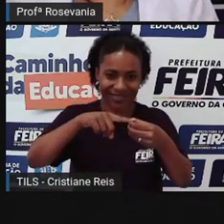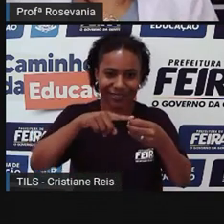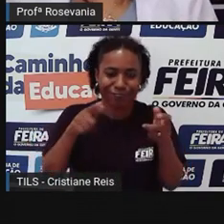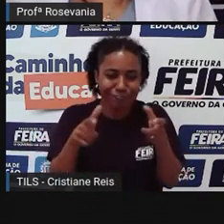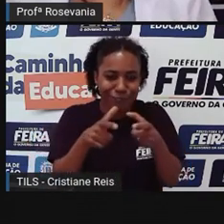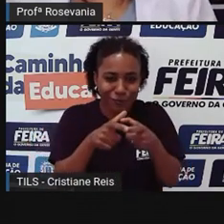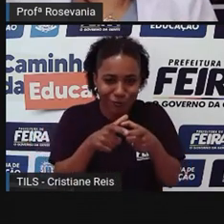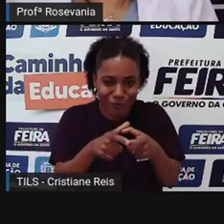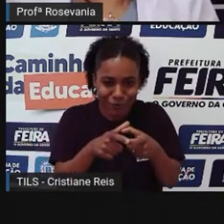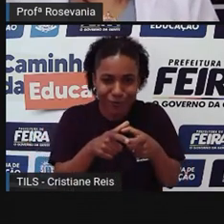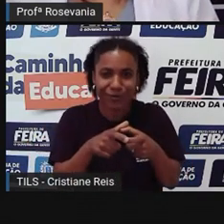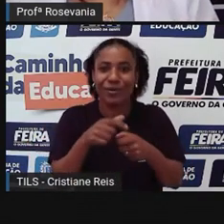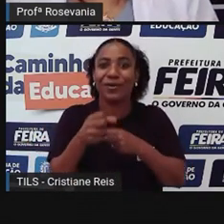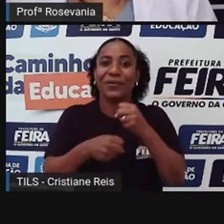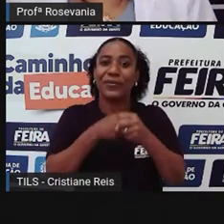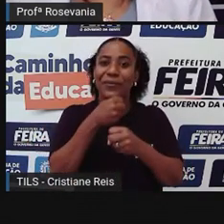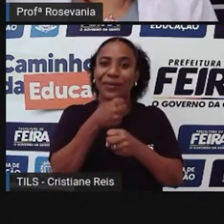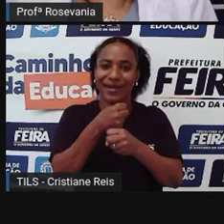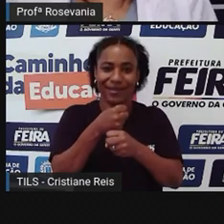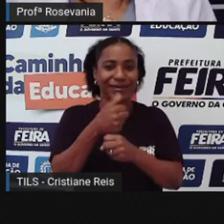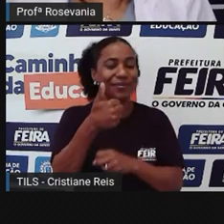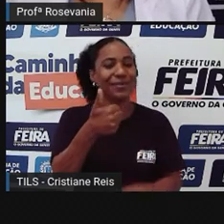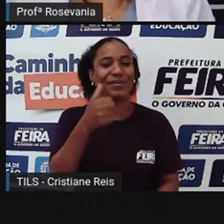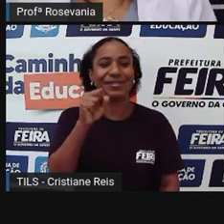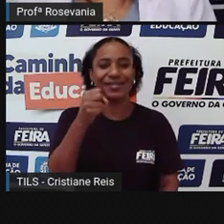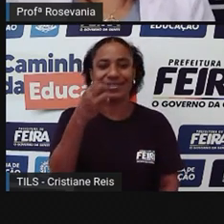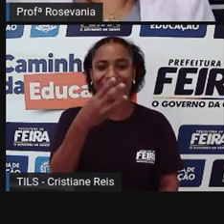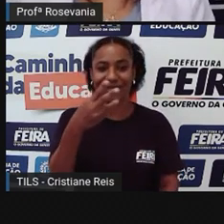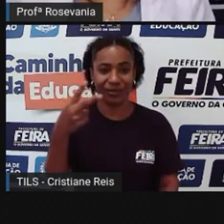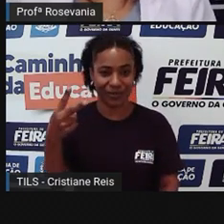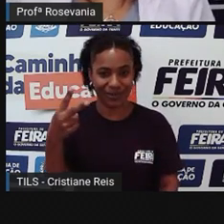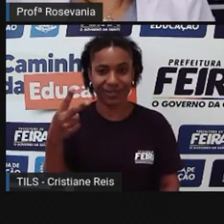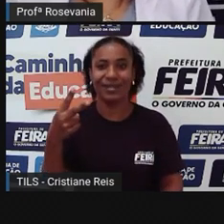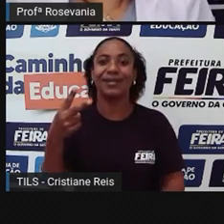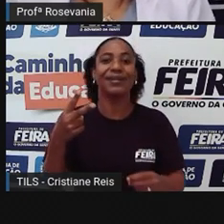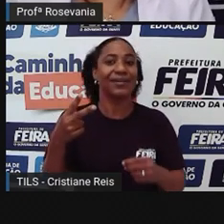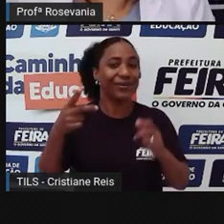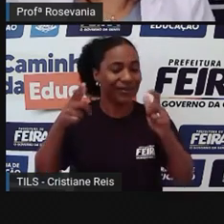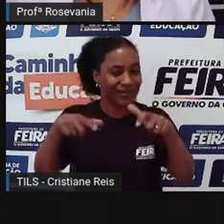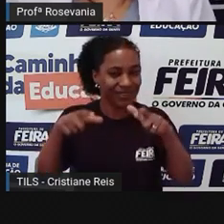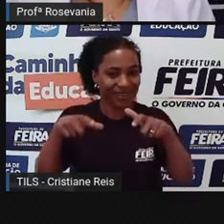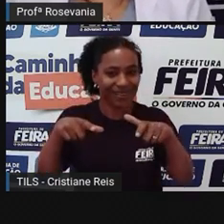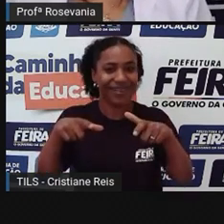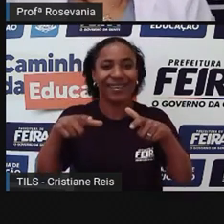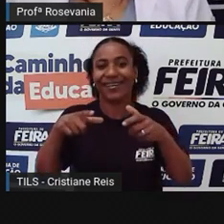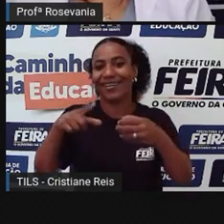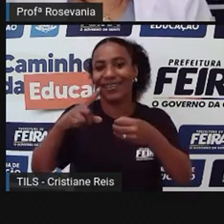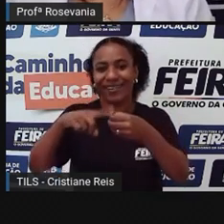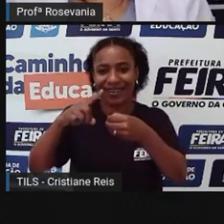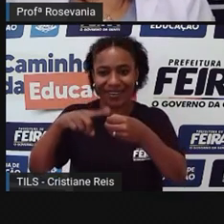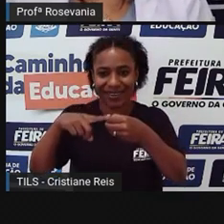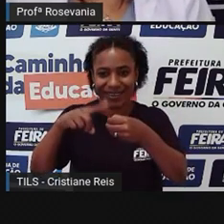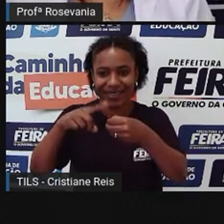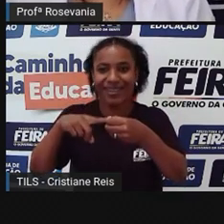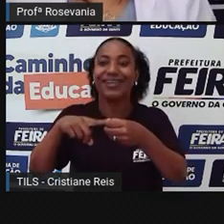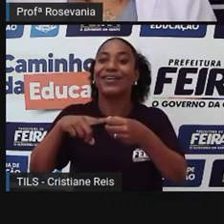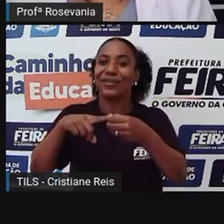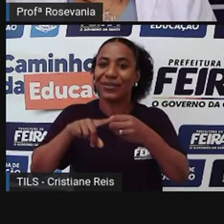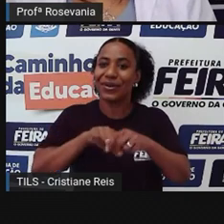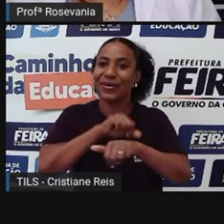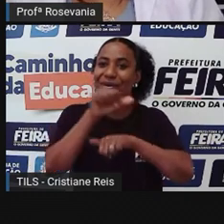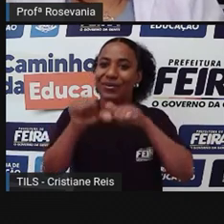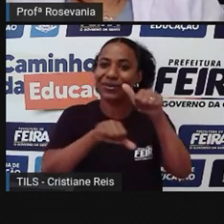1832, o Arraial de Santana foi elevado à condição de Vila de Santana dos Olhos d'Água